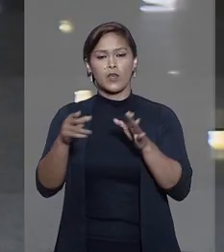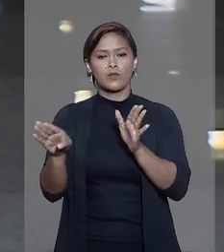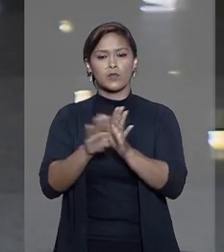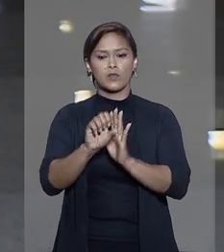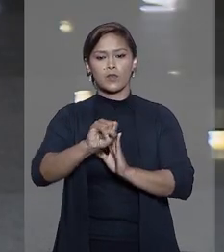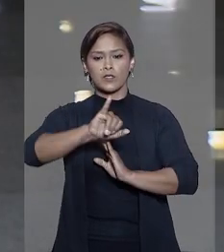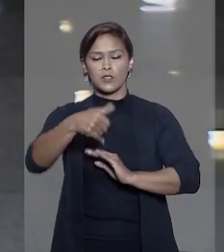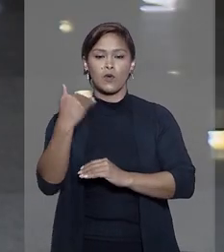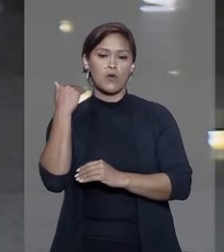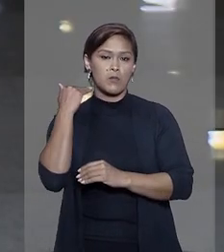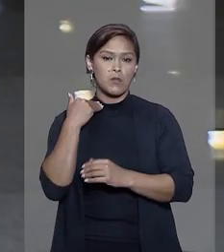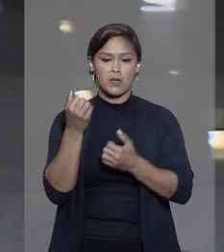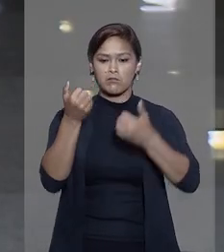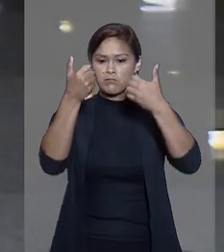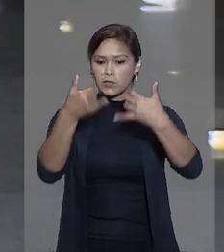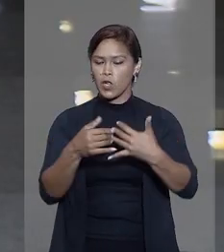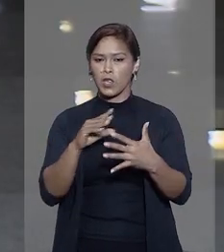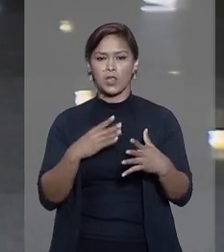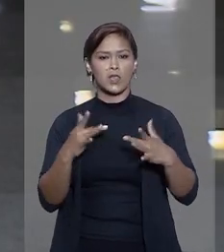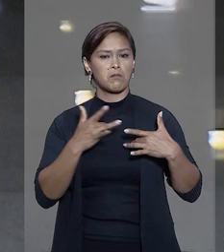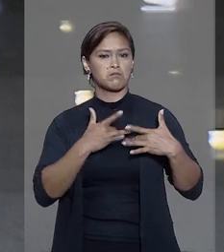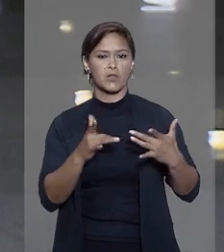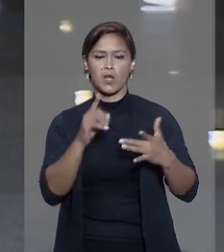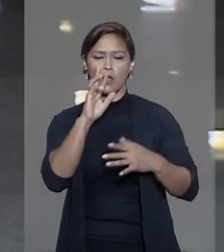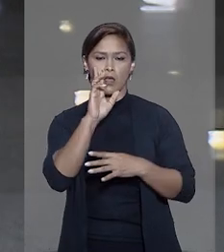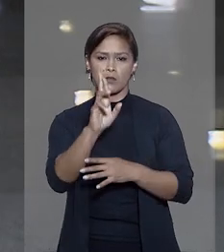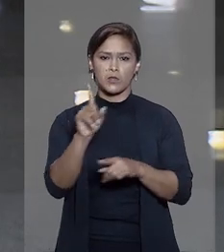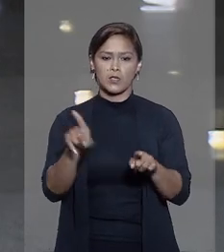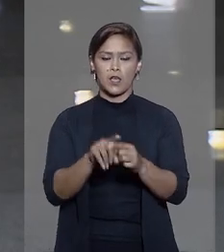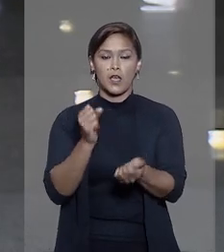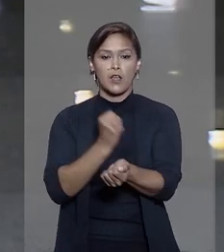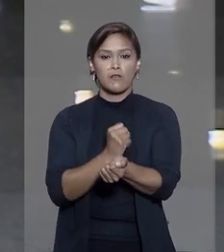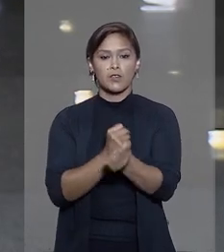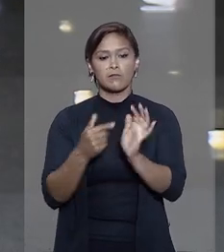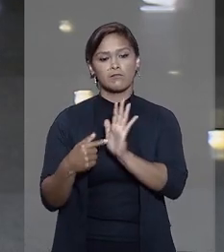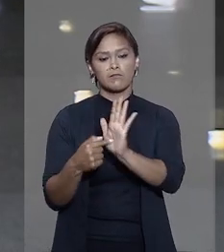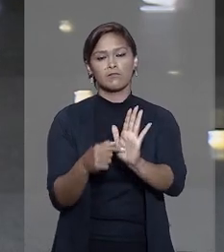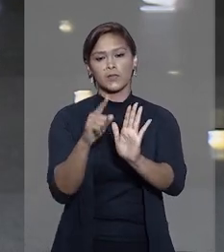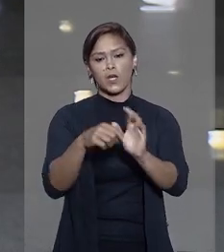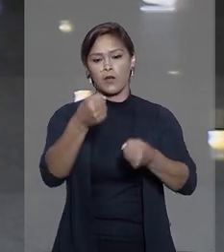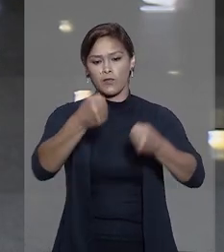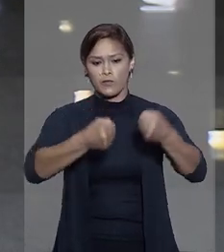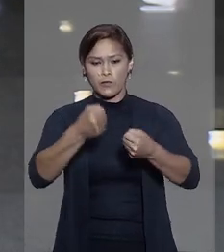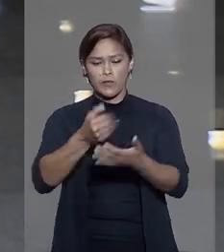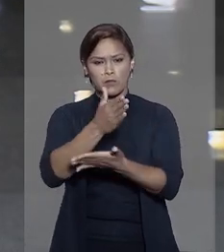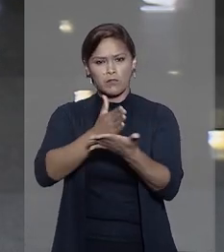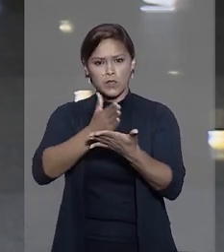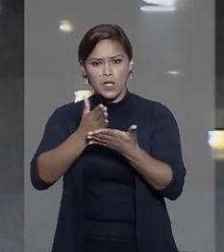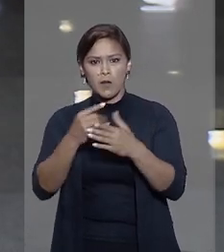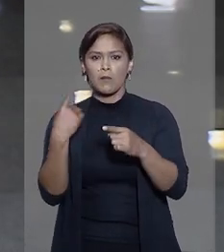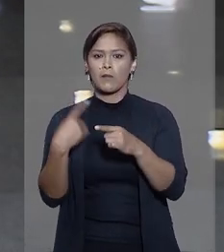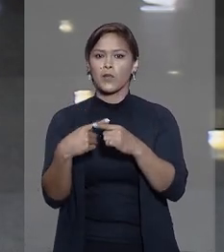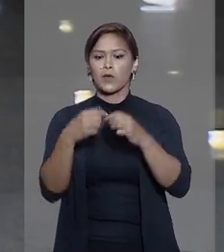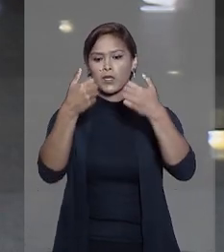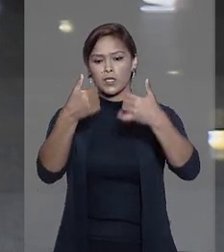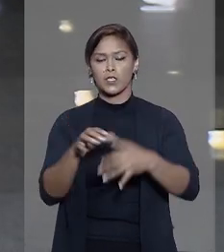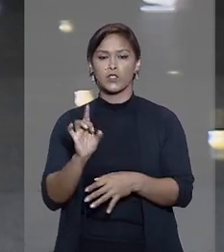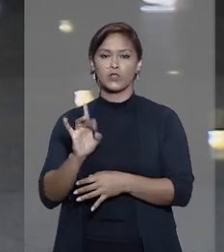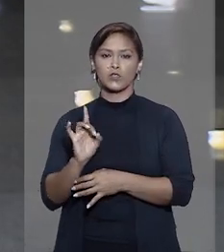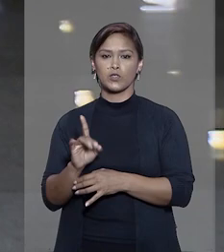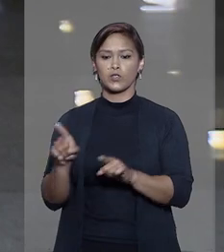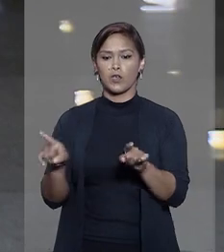STJ, o banco alegou que não é solidariamente responsável pelo vício apresentado no veículo financiado, e sim